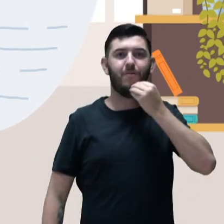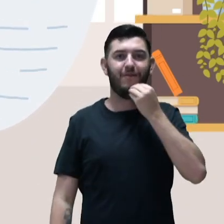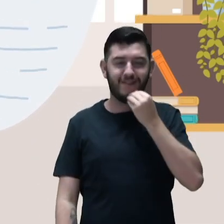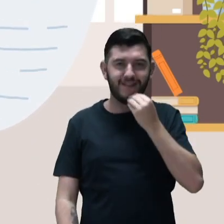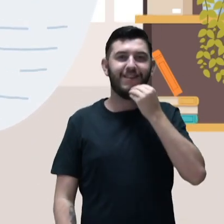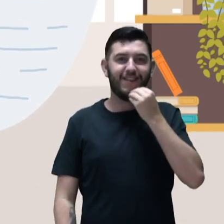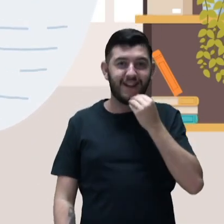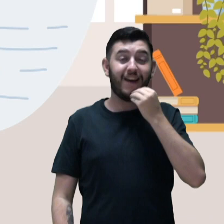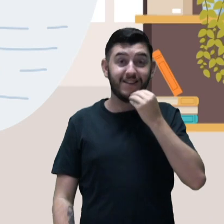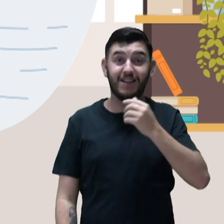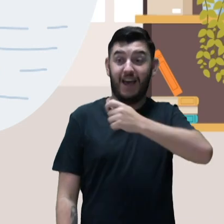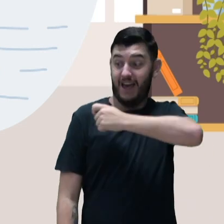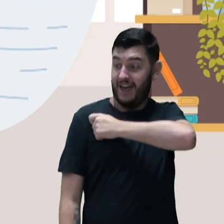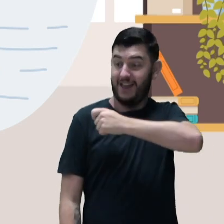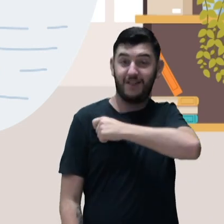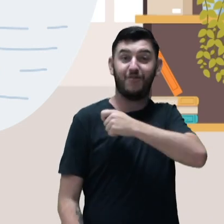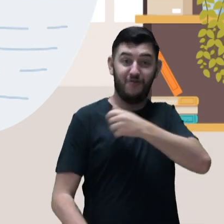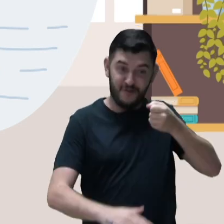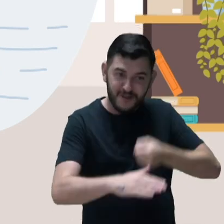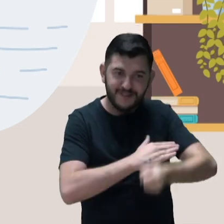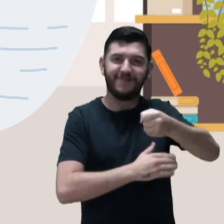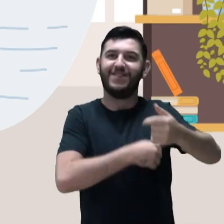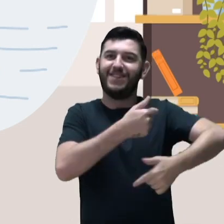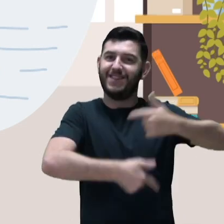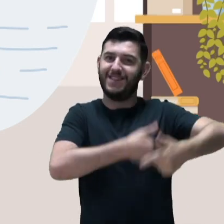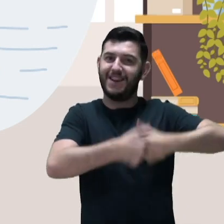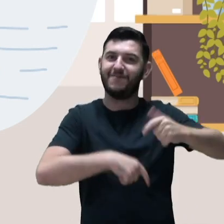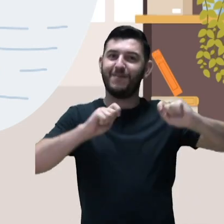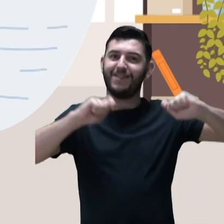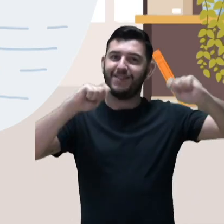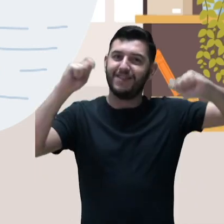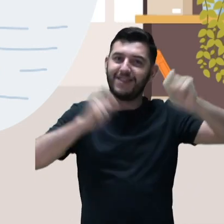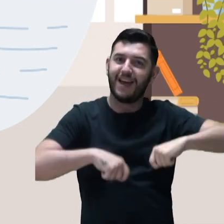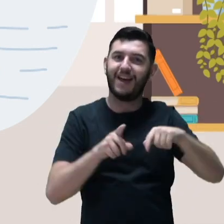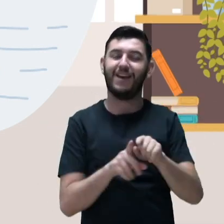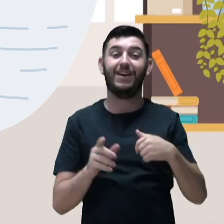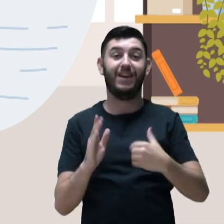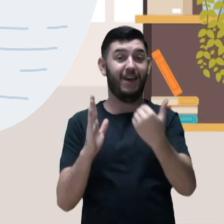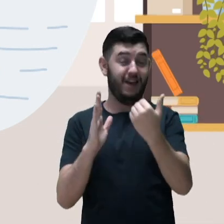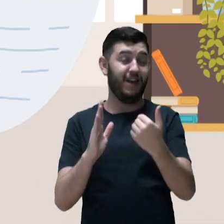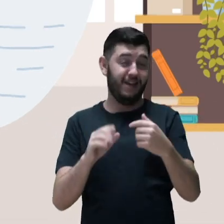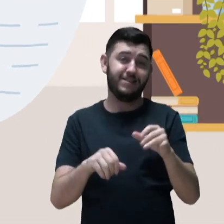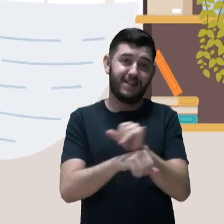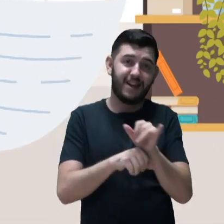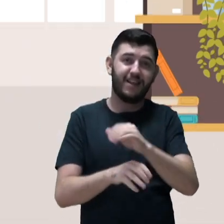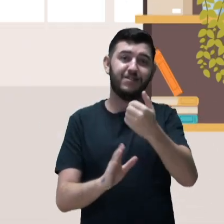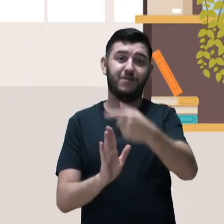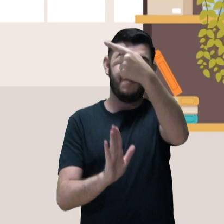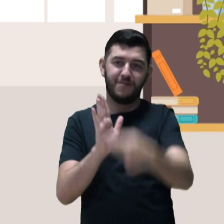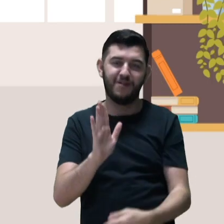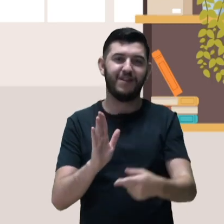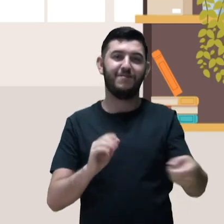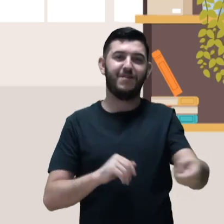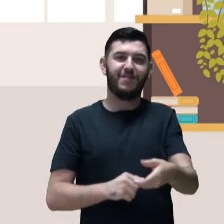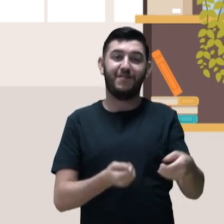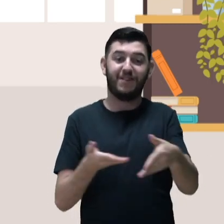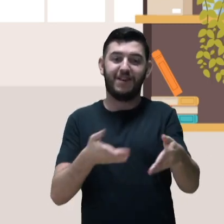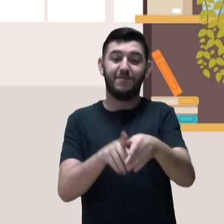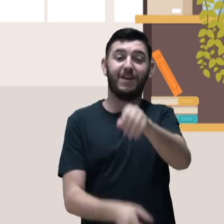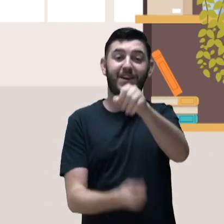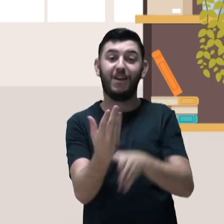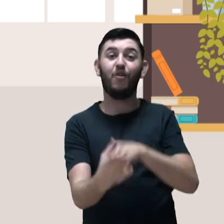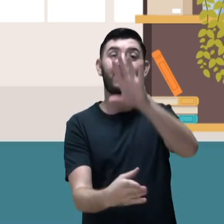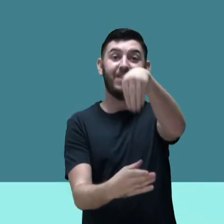e inserção dos estudantes no mundo do trabalho, dentro da agenda do programa Novos Caminhos, o MEC lançou o